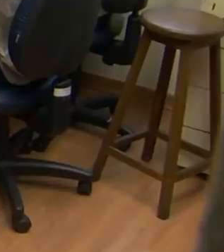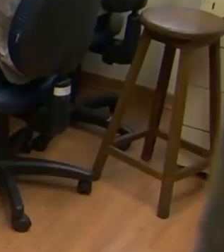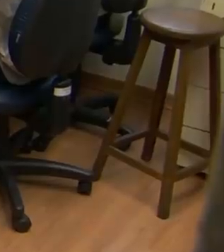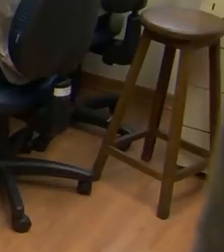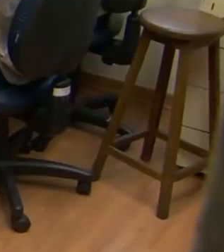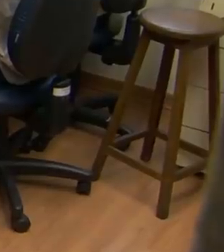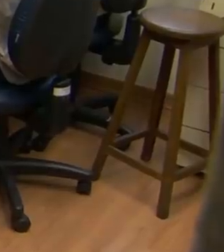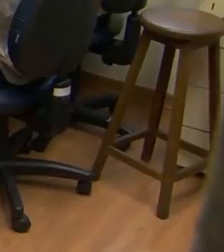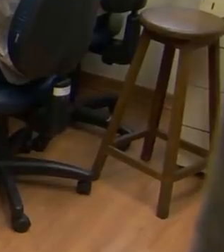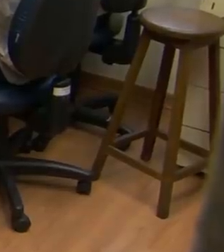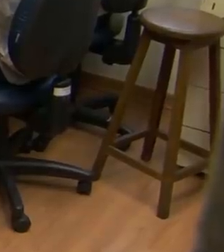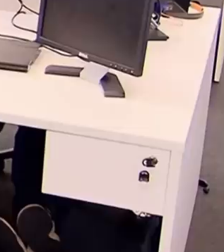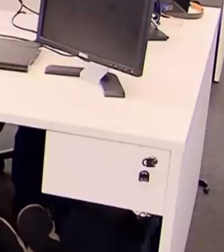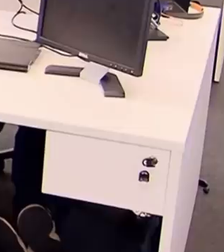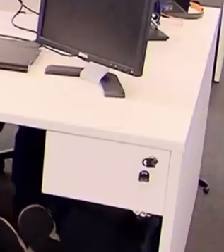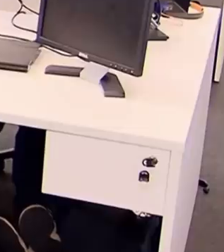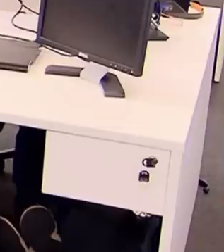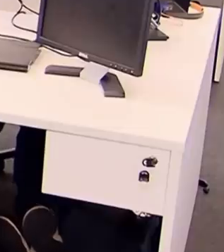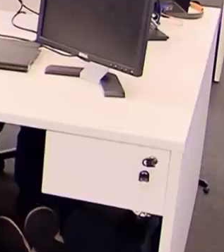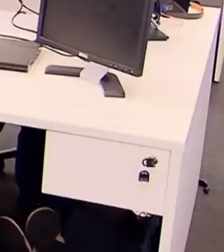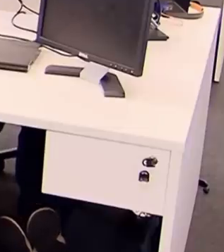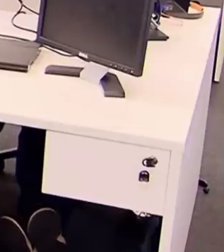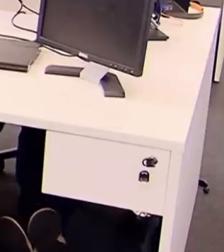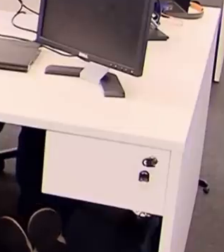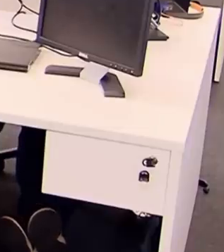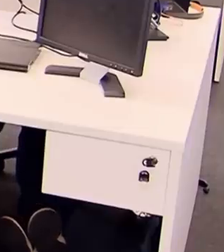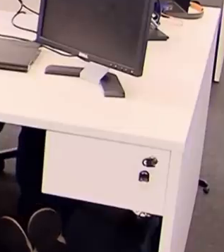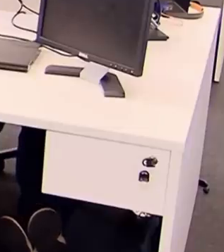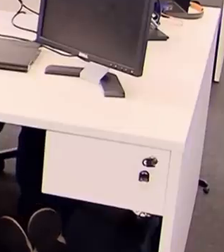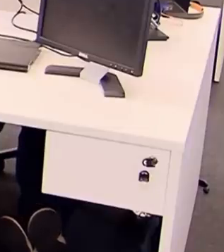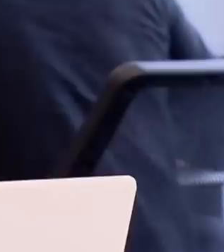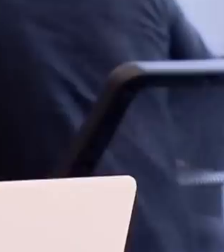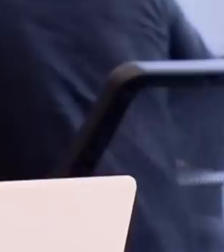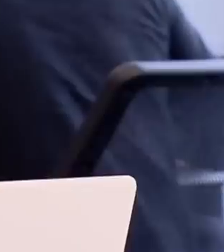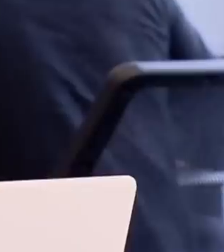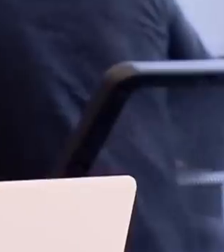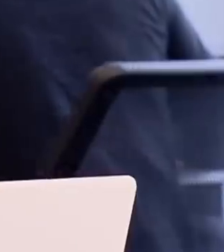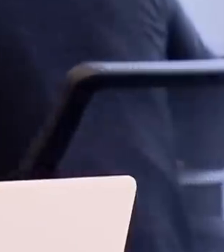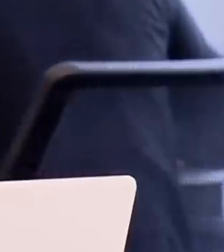Transcrição Legendas Negri